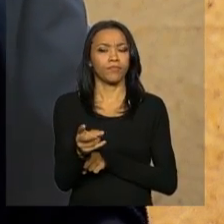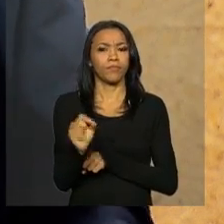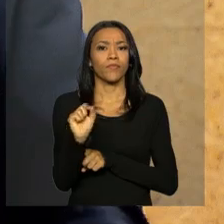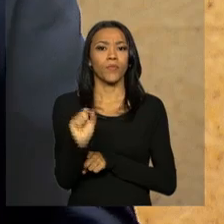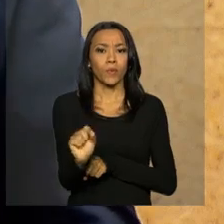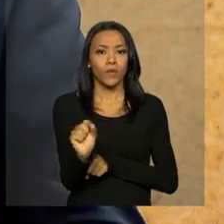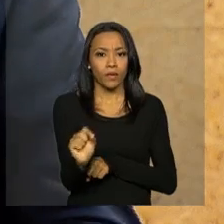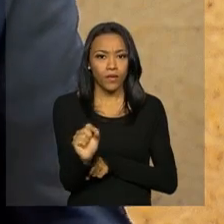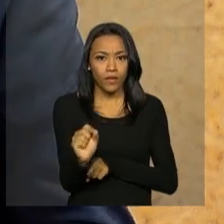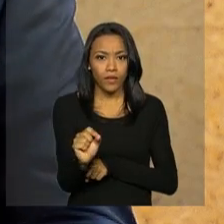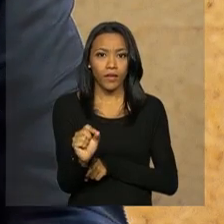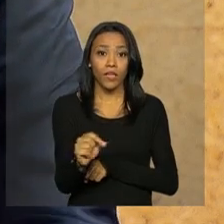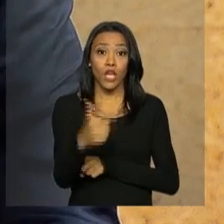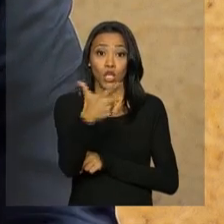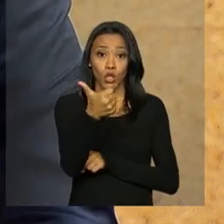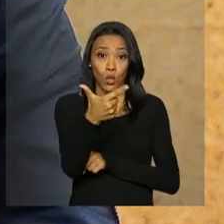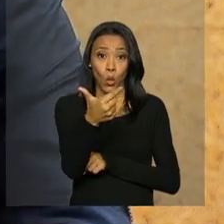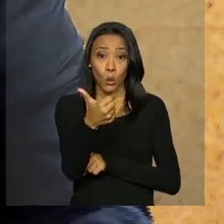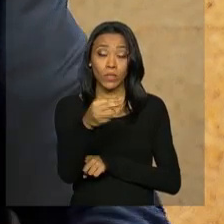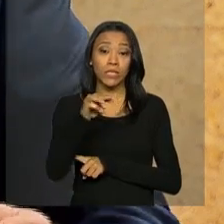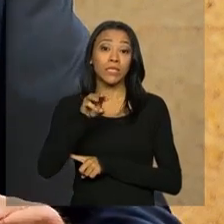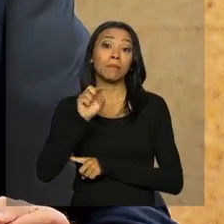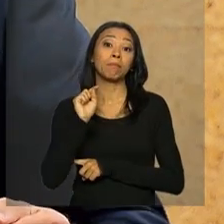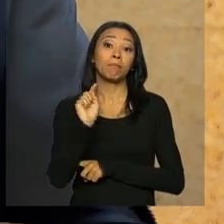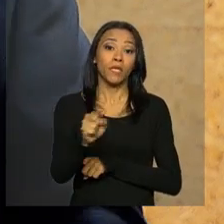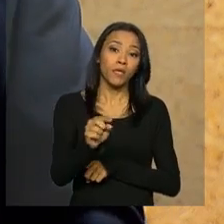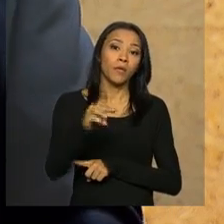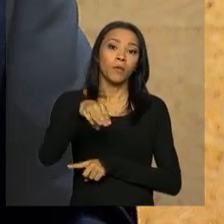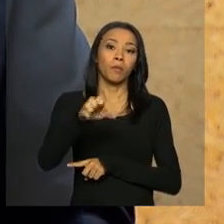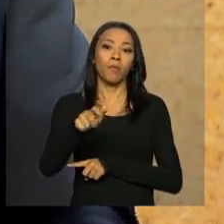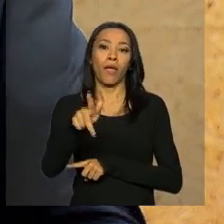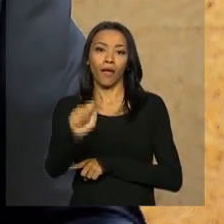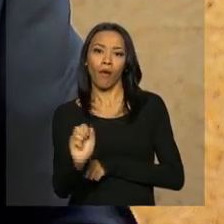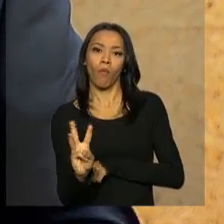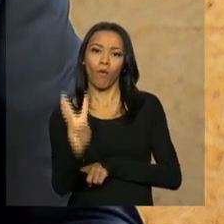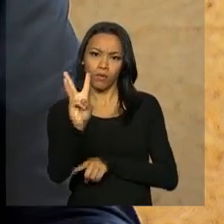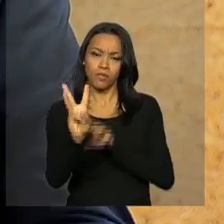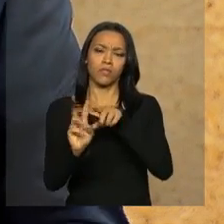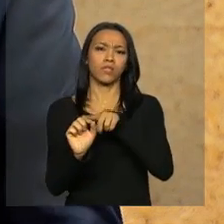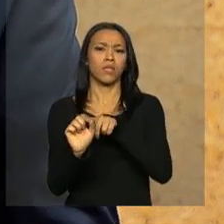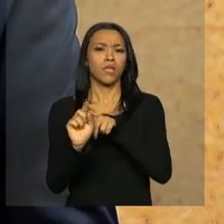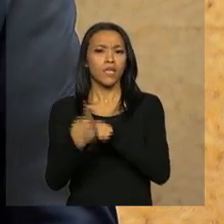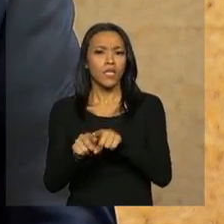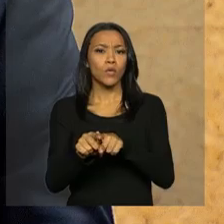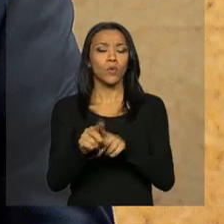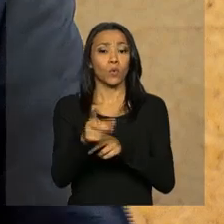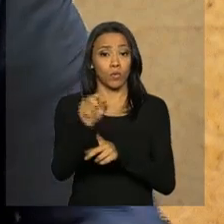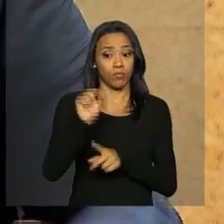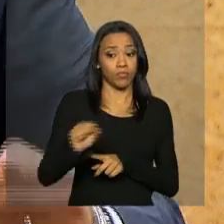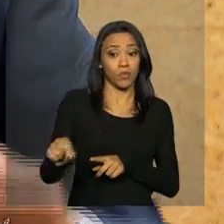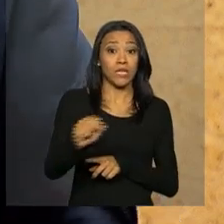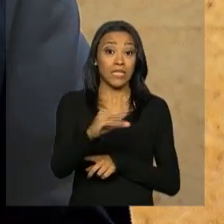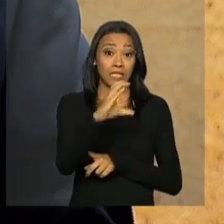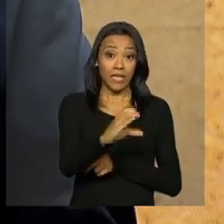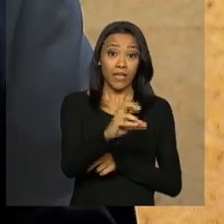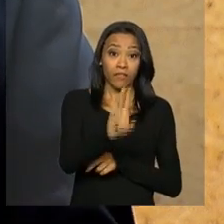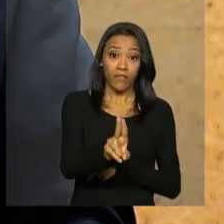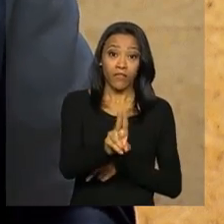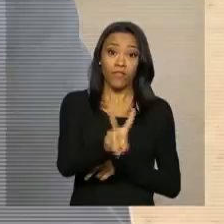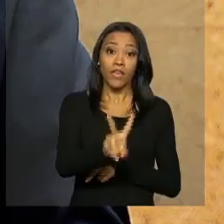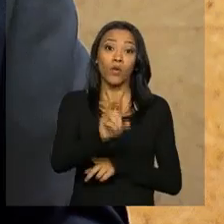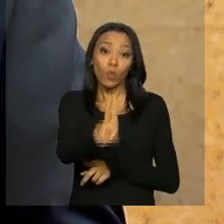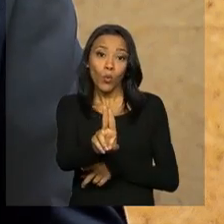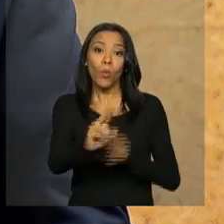sistema 12 mil megawatts de usinas cujo CVU é abaixo